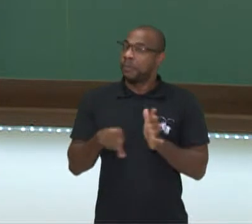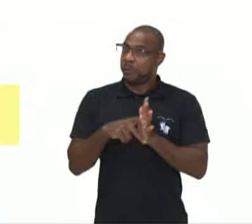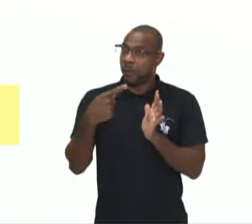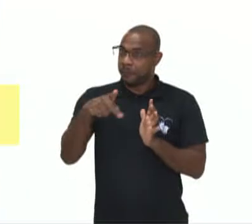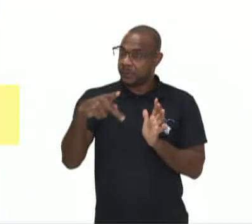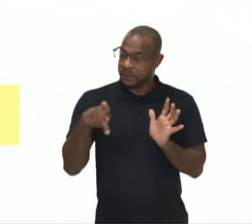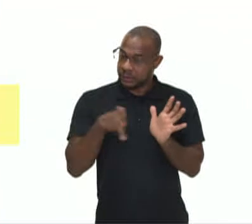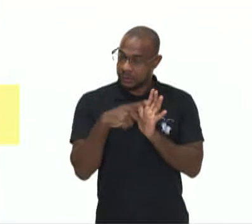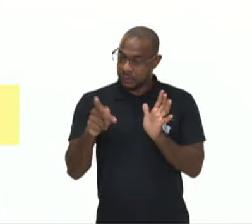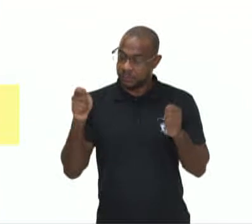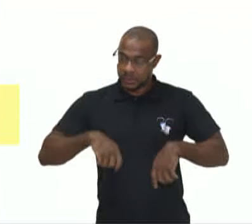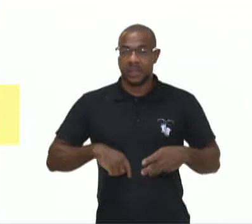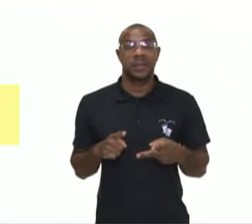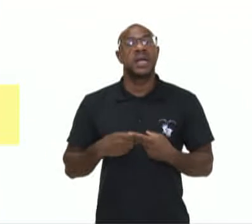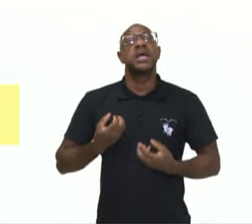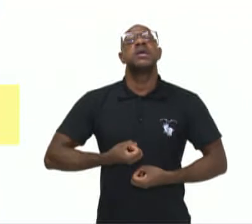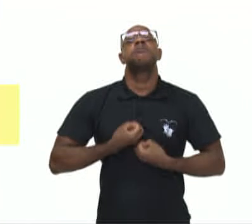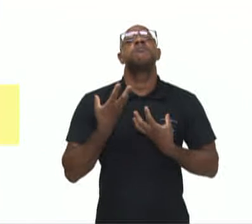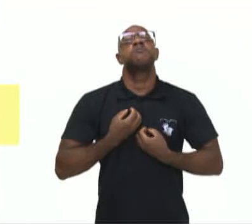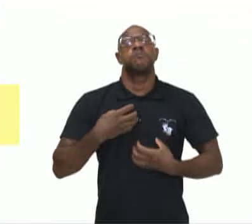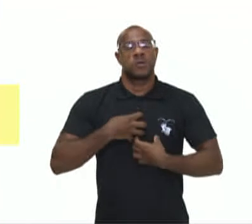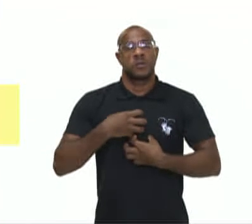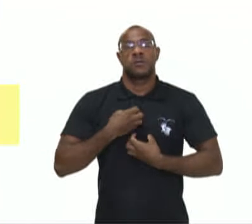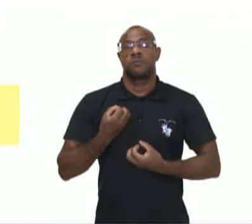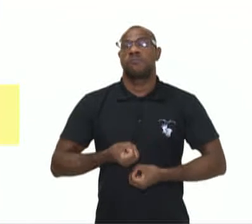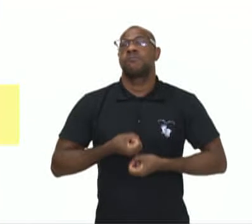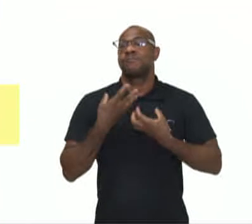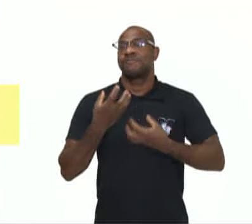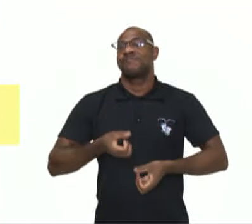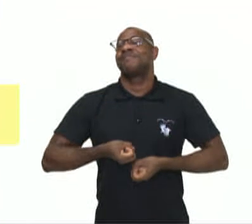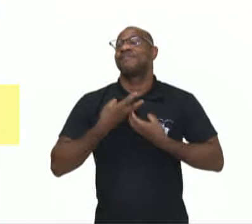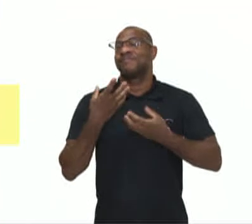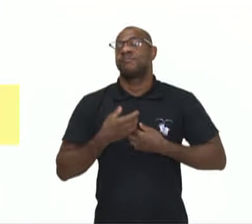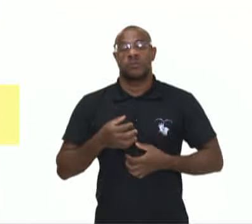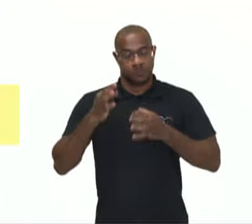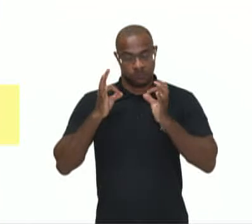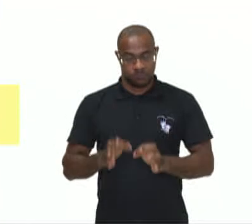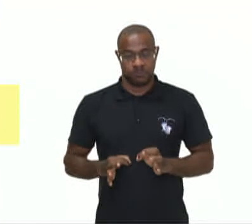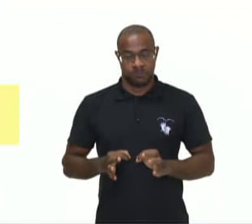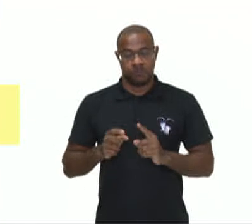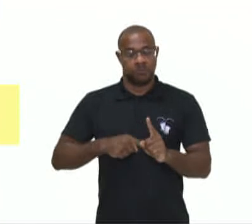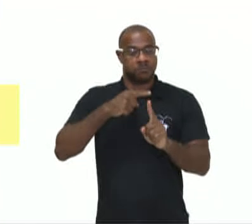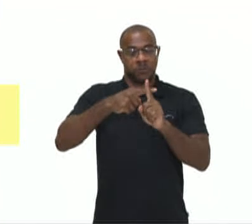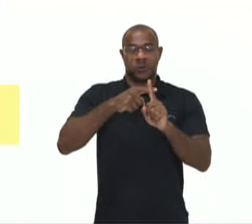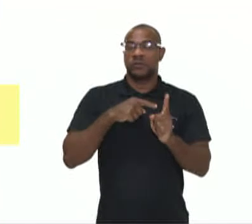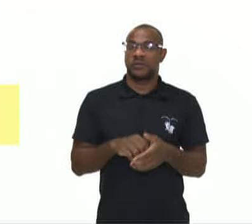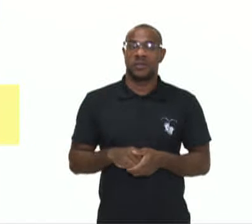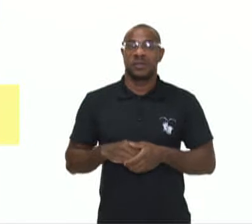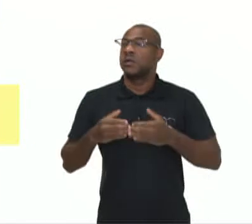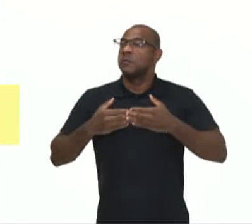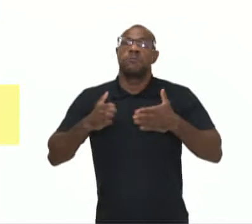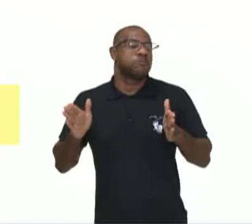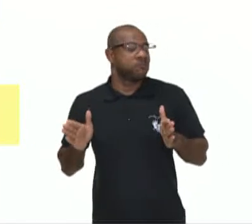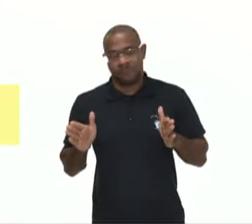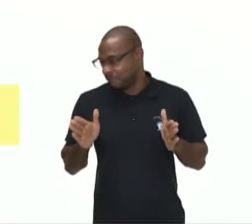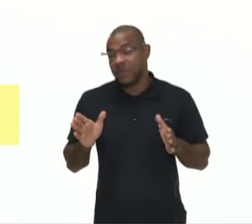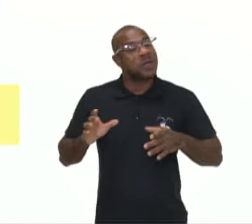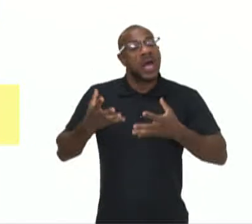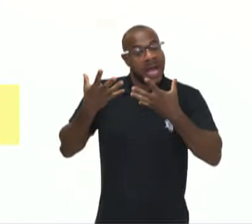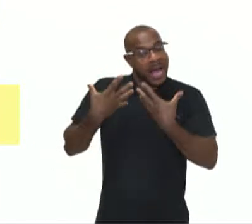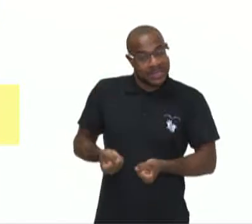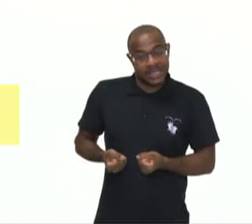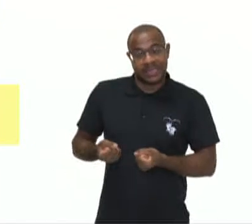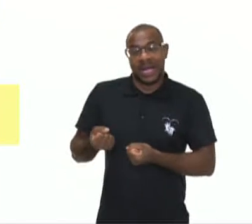expressar os seus sentimentos de maneira muito mais positiva, manter-se aberto a críticas e elogios,